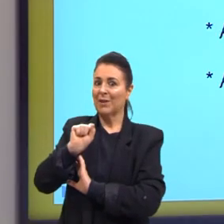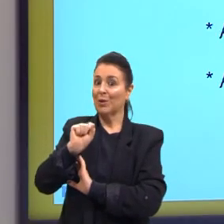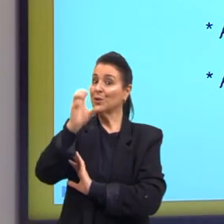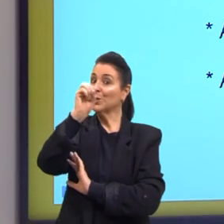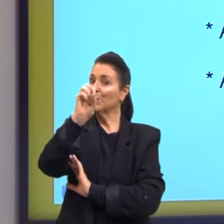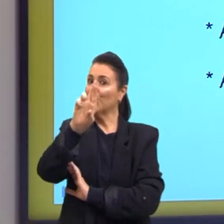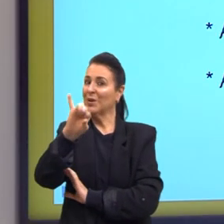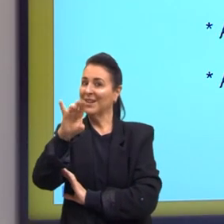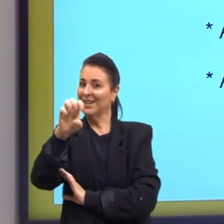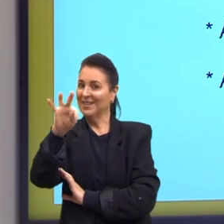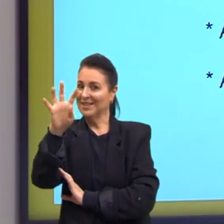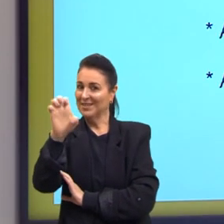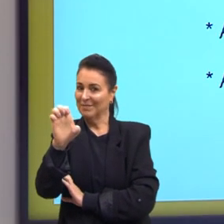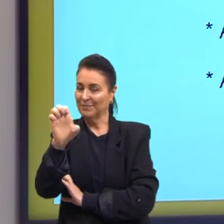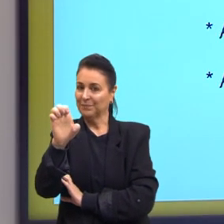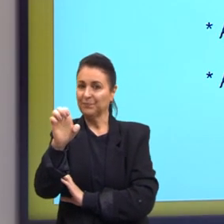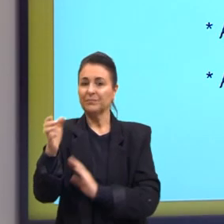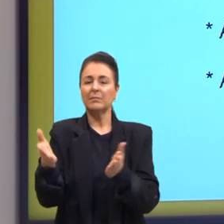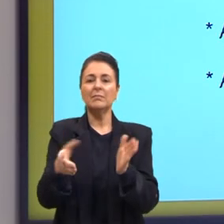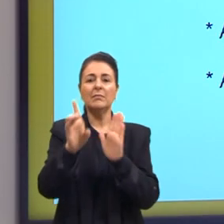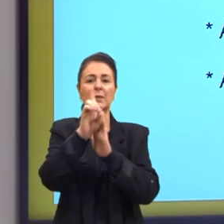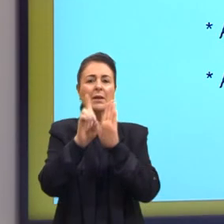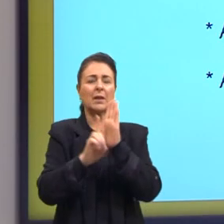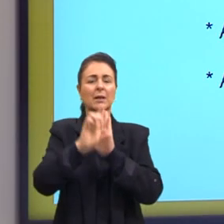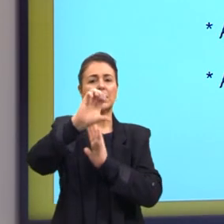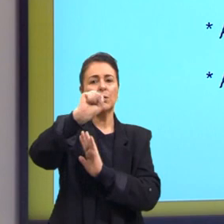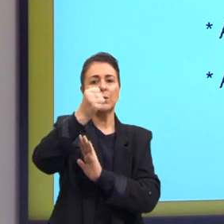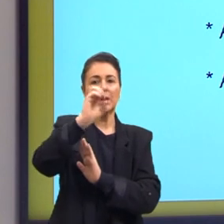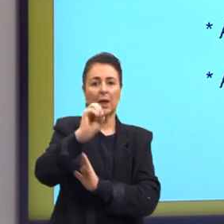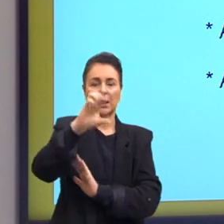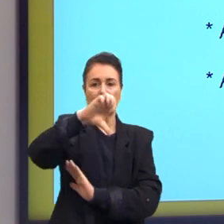Nós temos, então, décadas de 80 e 90,